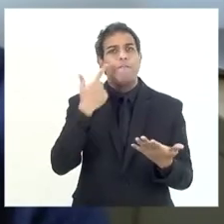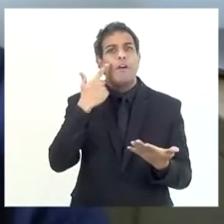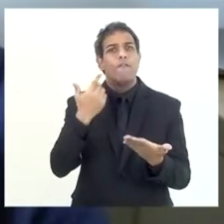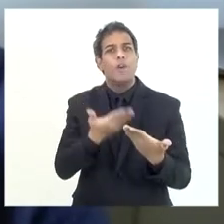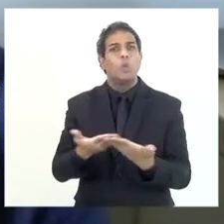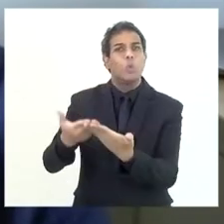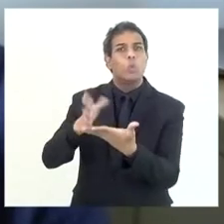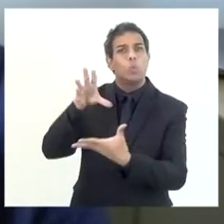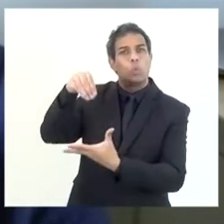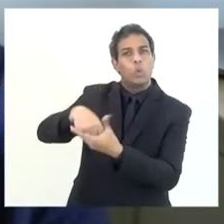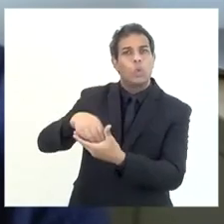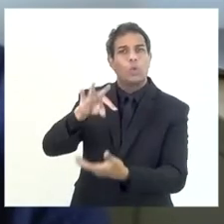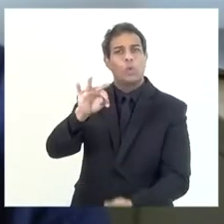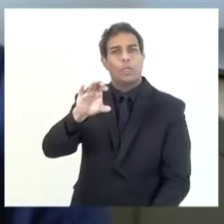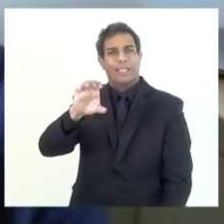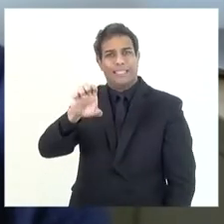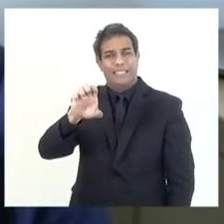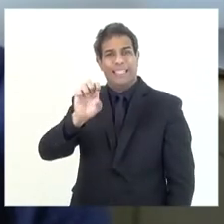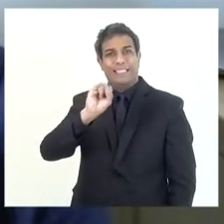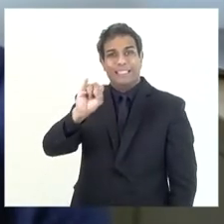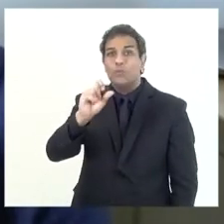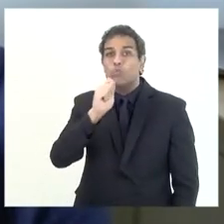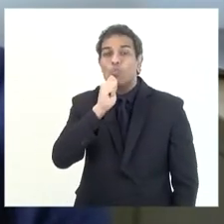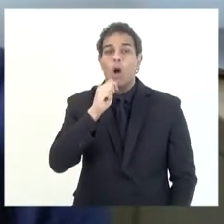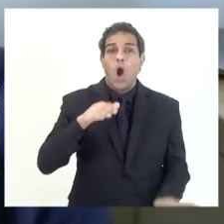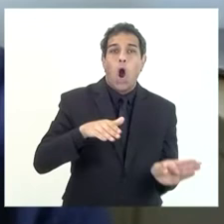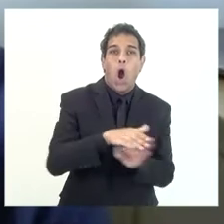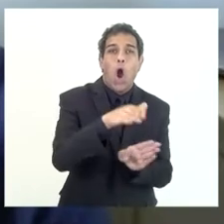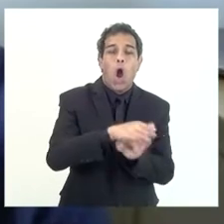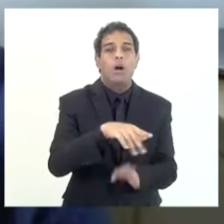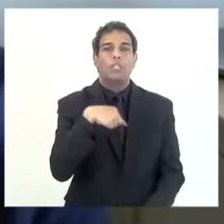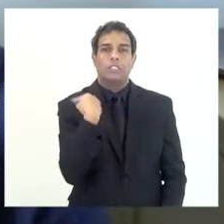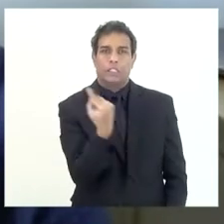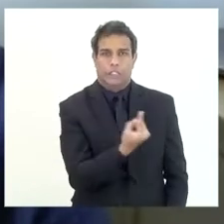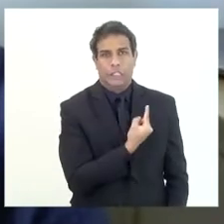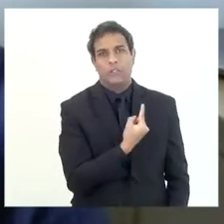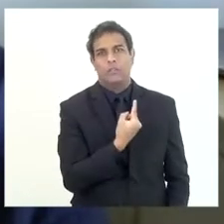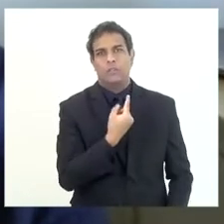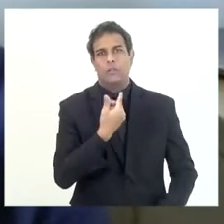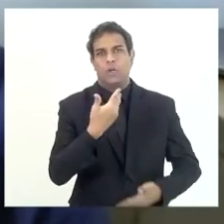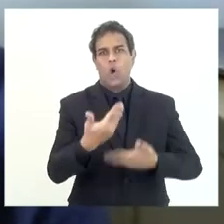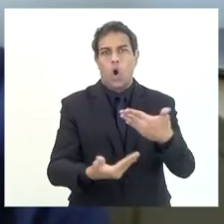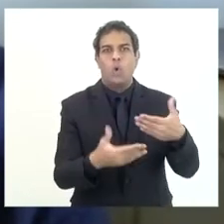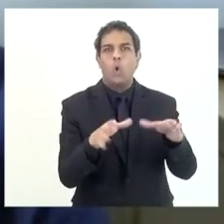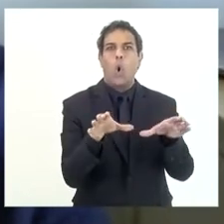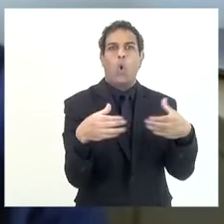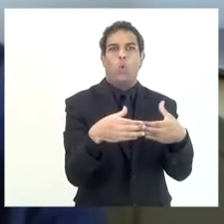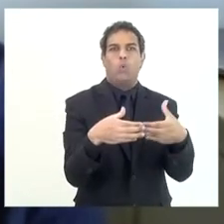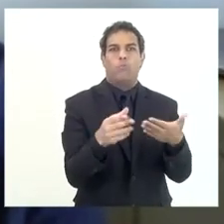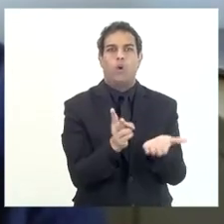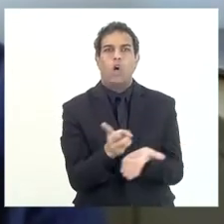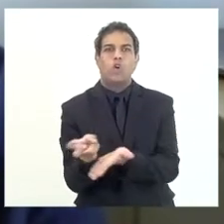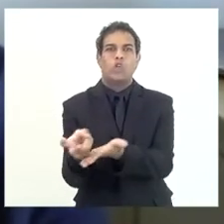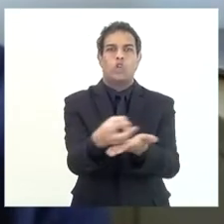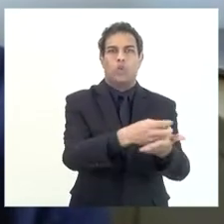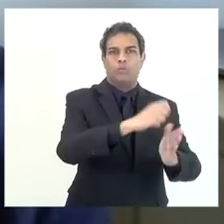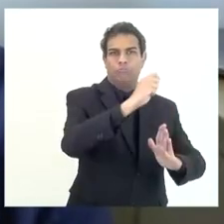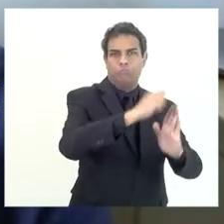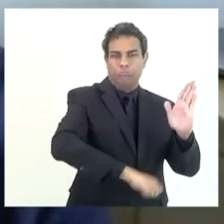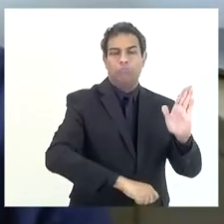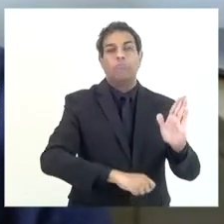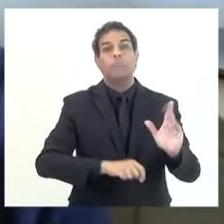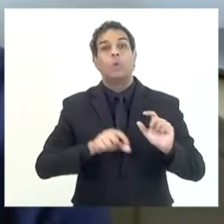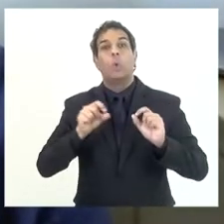explícita, até porque se não houver nós vamos fazer pela condição, porque exatamente